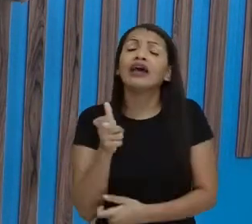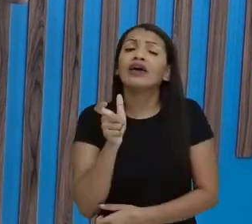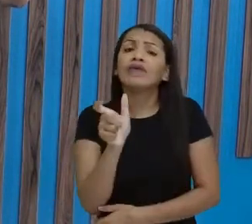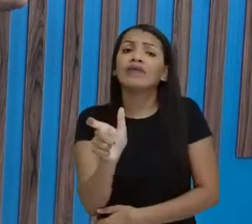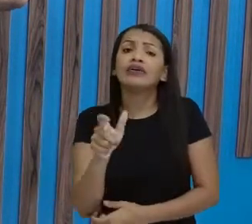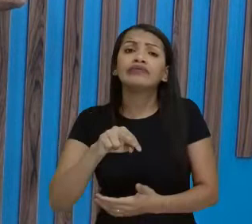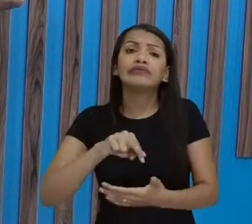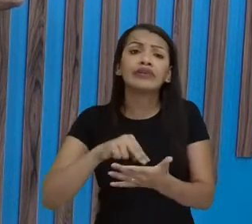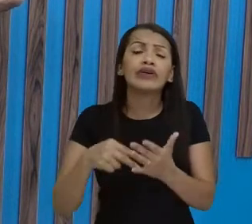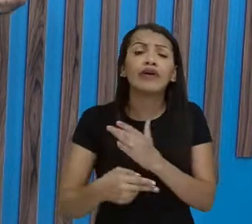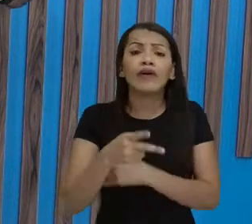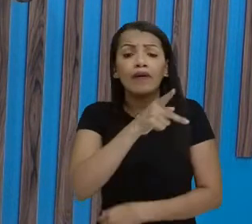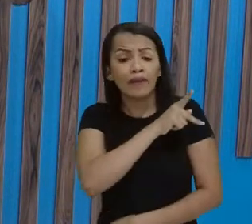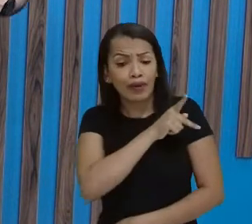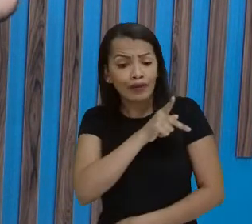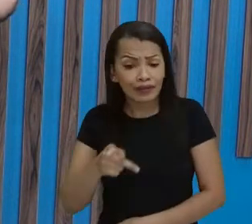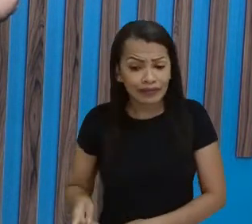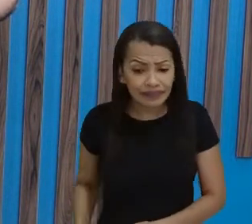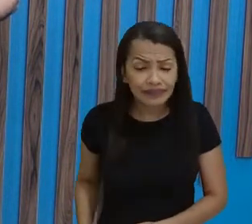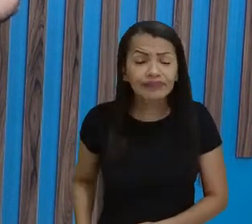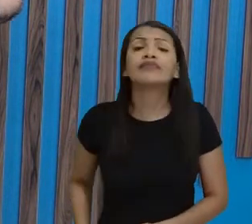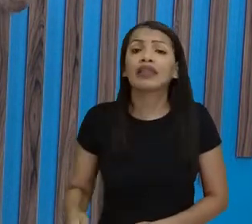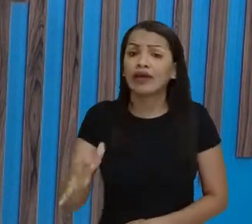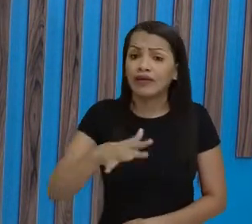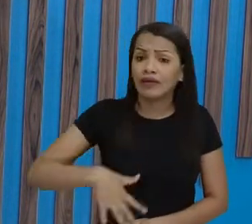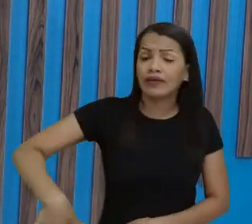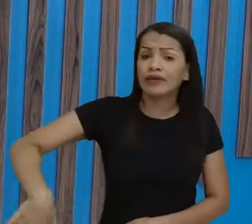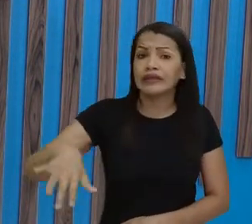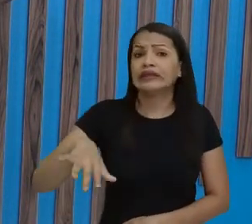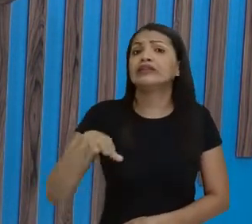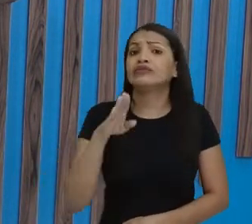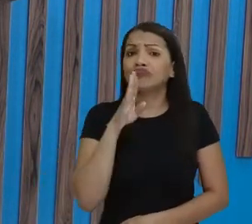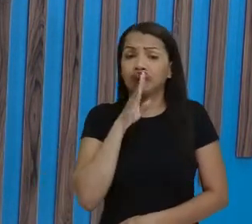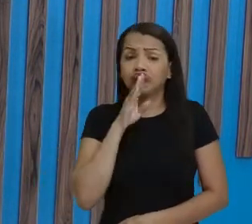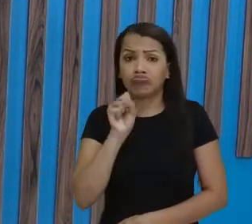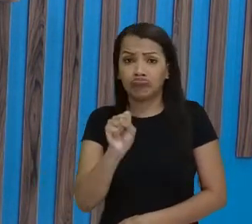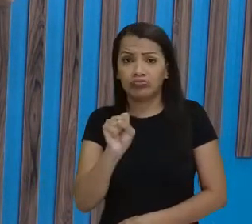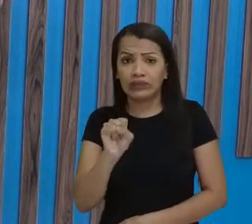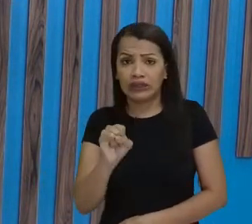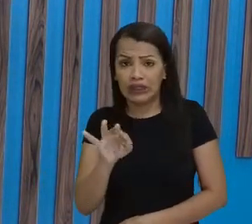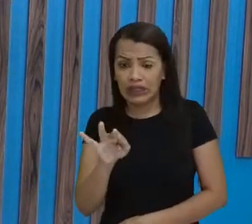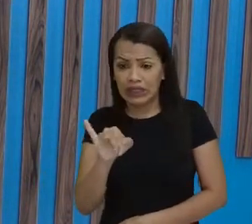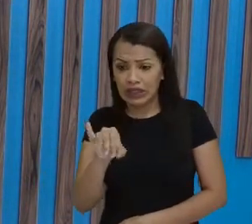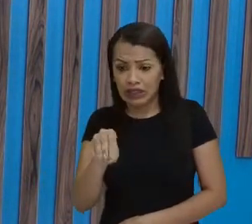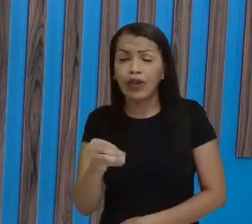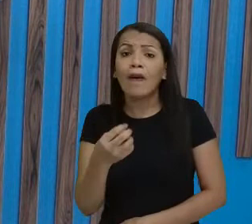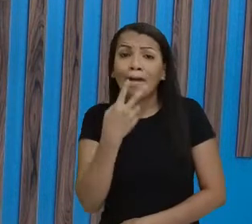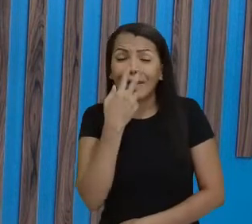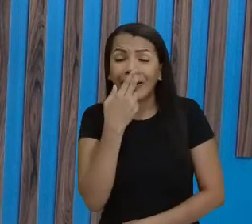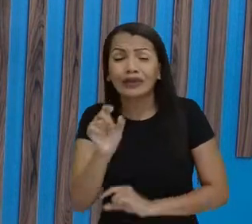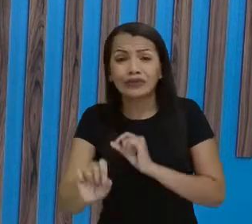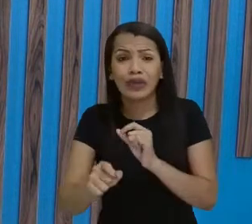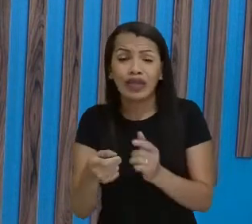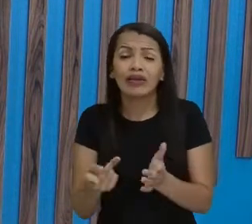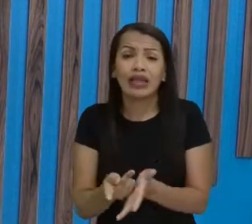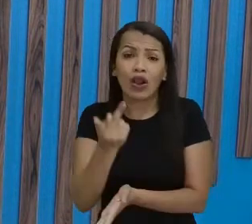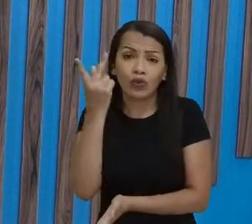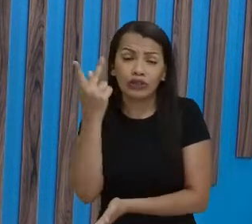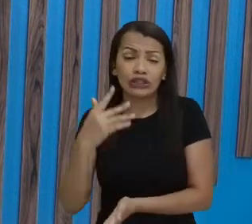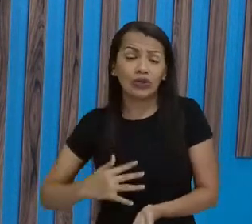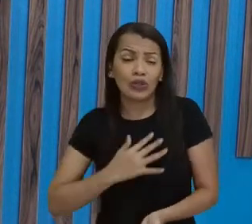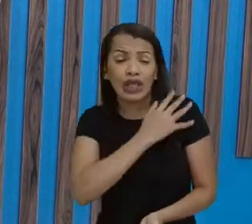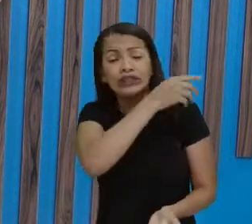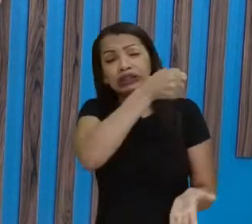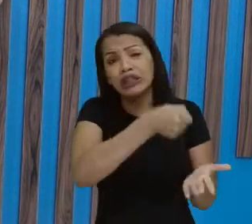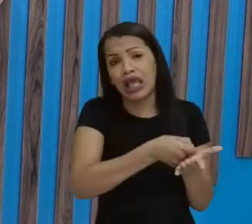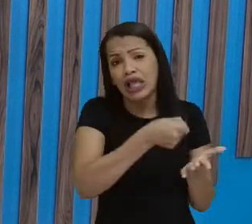que o presidente ali, ao decretar o estado de sítio, estava implementando algo parecido com o que aconteceu durante a ditadura